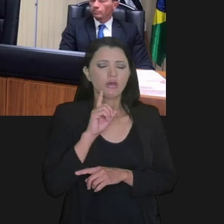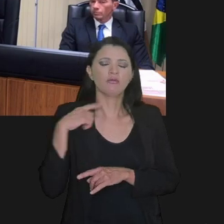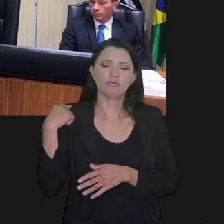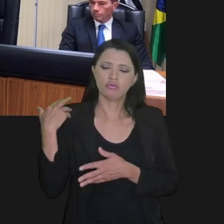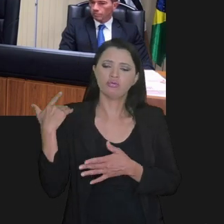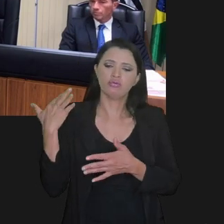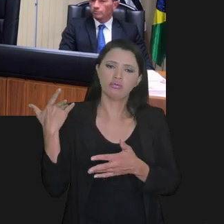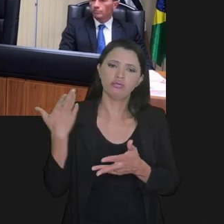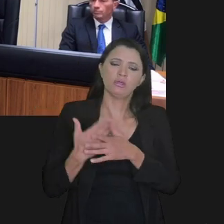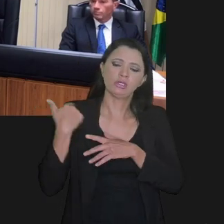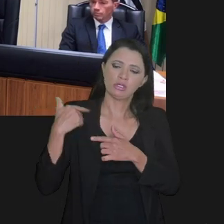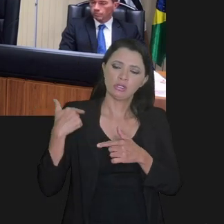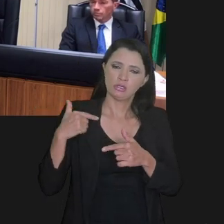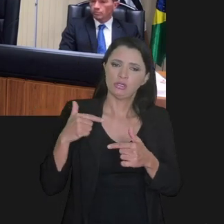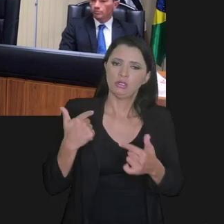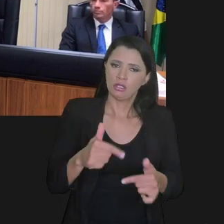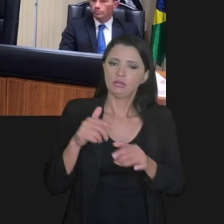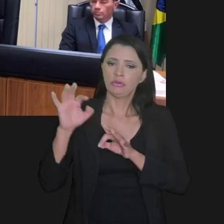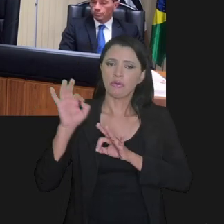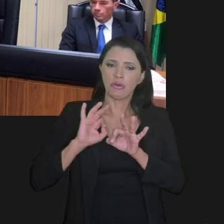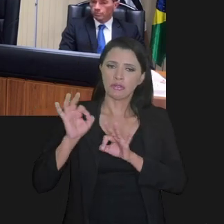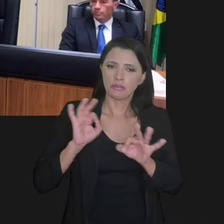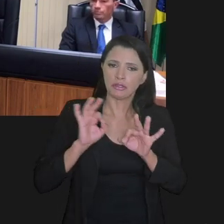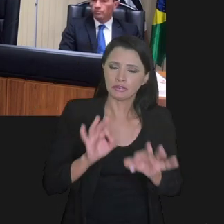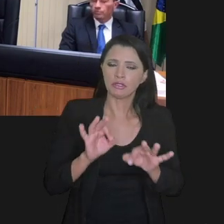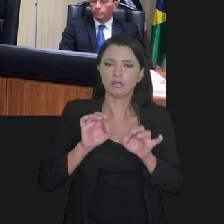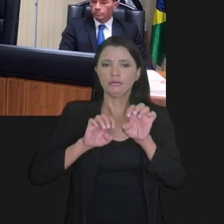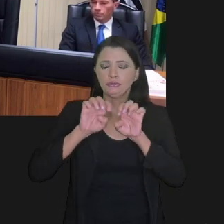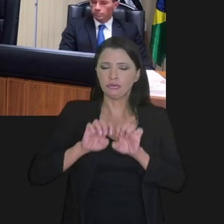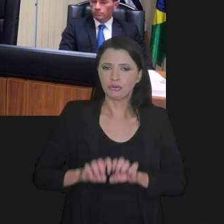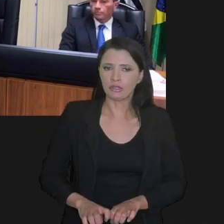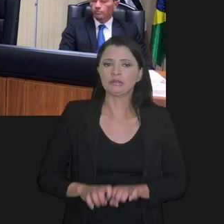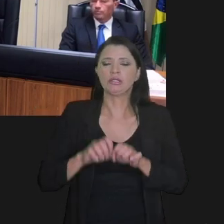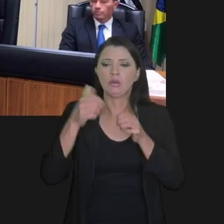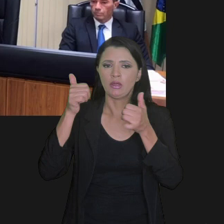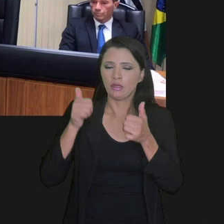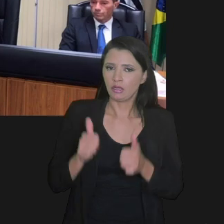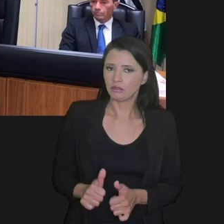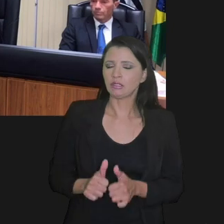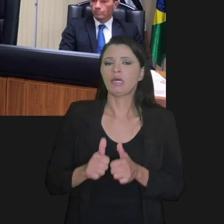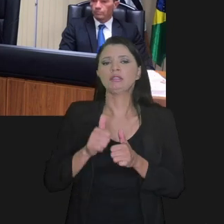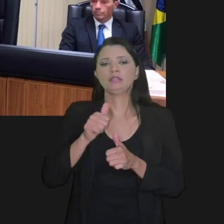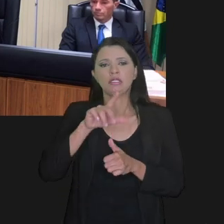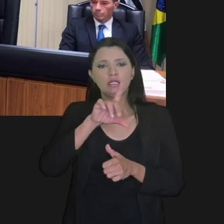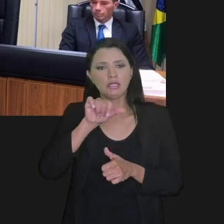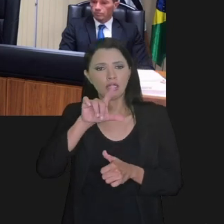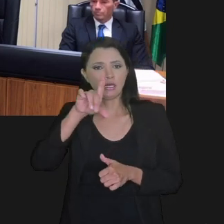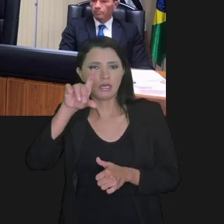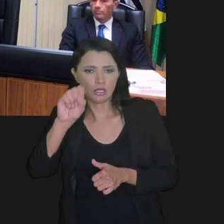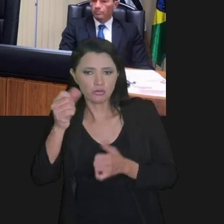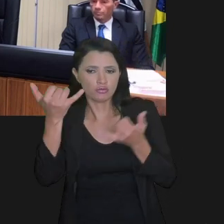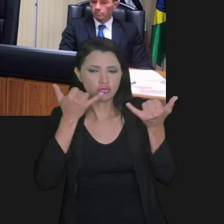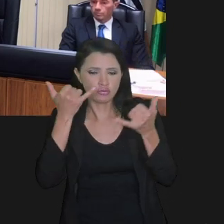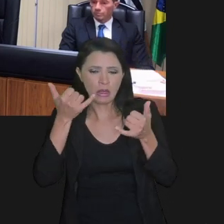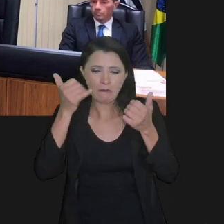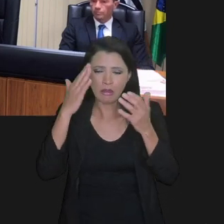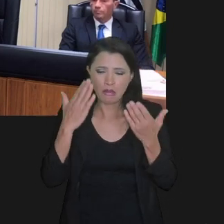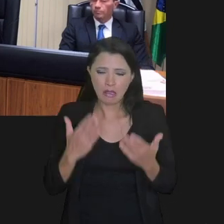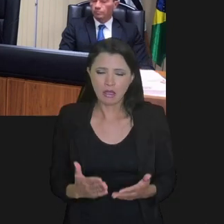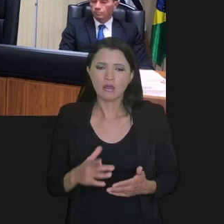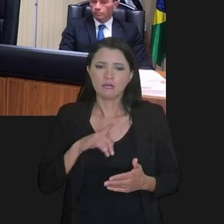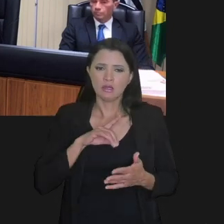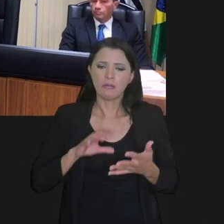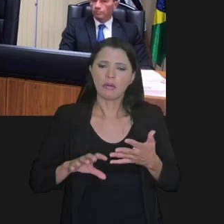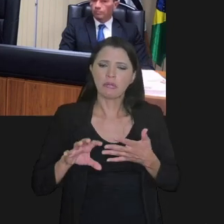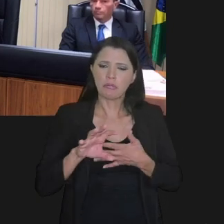para o dia, é um trabalho bastante profundo de organização, estruturação e análise de dados para que a gente